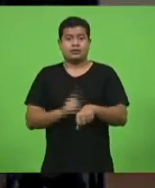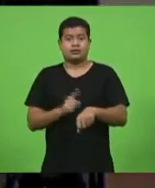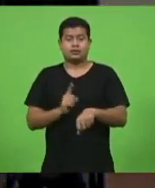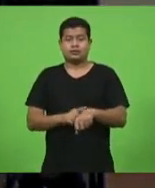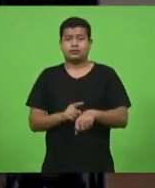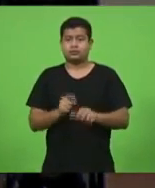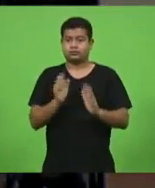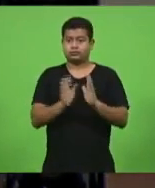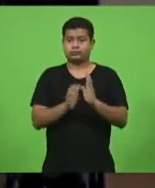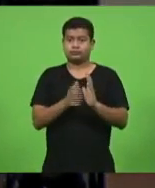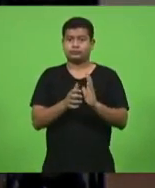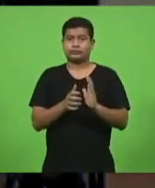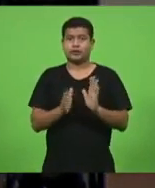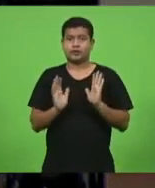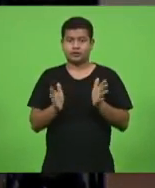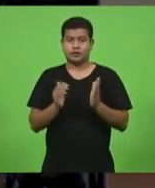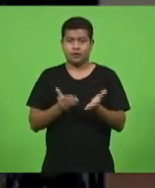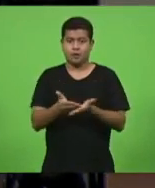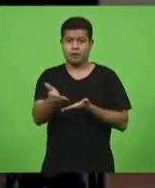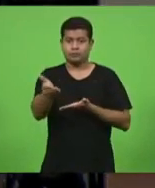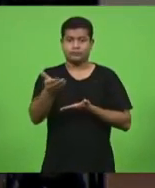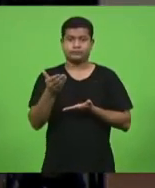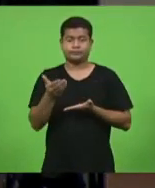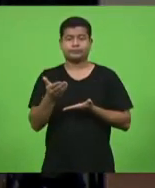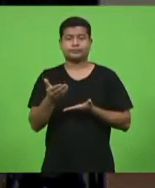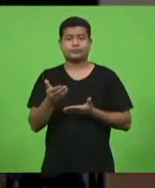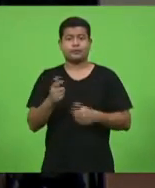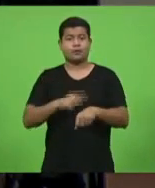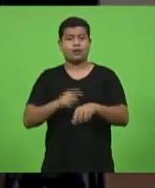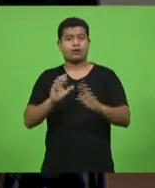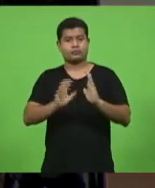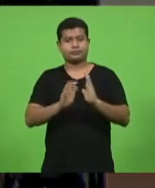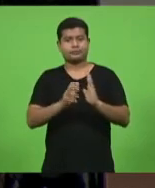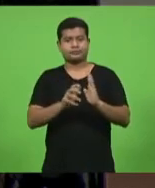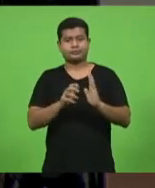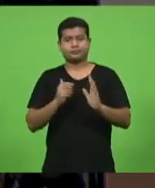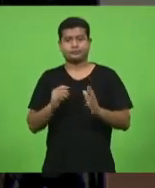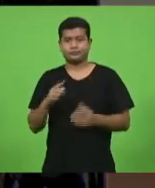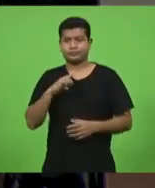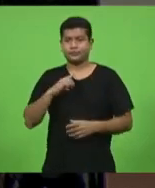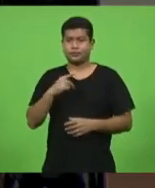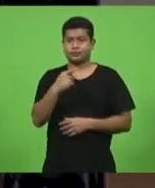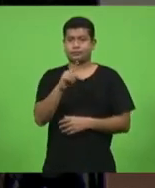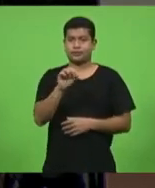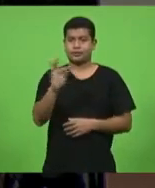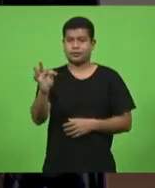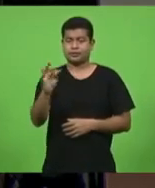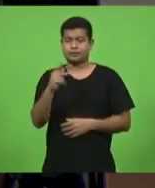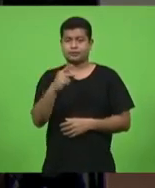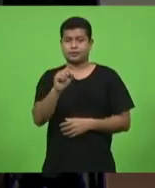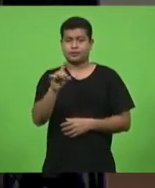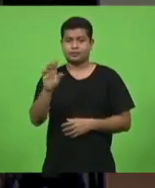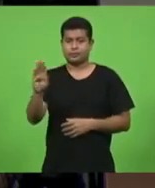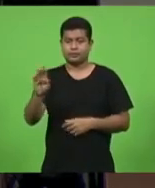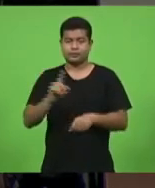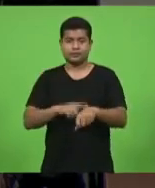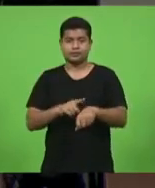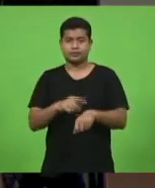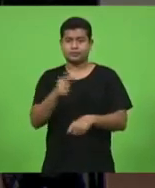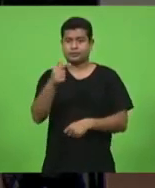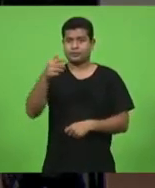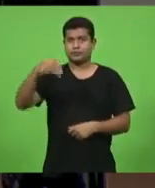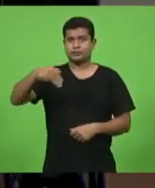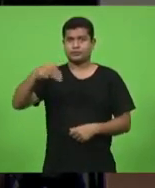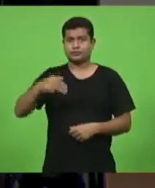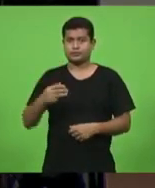Logo em seguida, já estaremos entrando no horário dos partidos. Tem o bloco PDT, PSDB e republicanos por um tempo de até 7 minutos e 30.